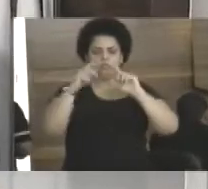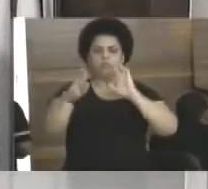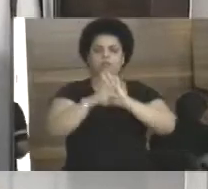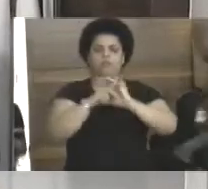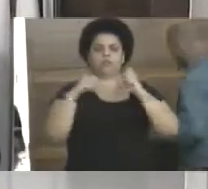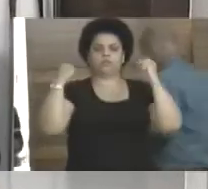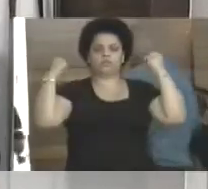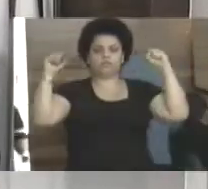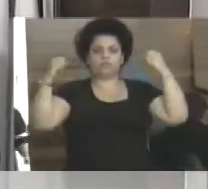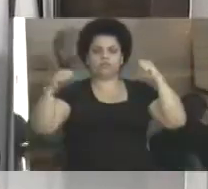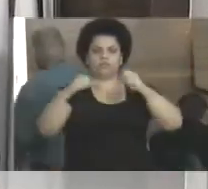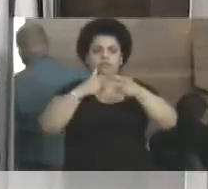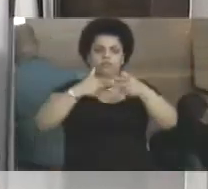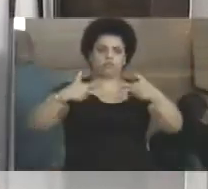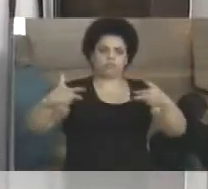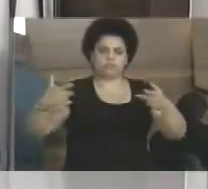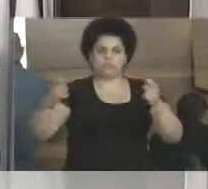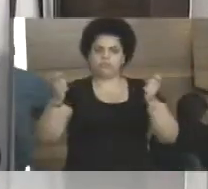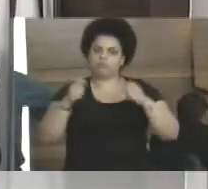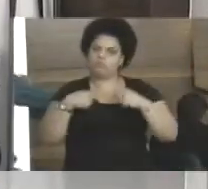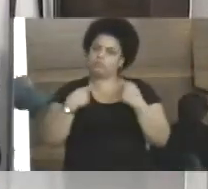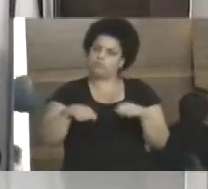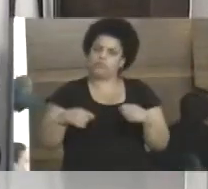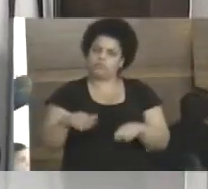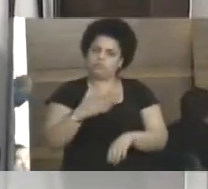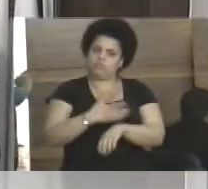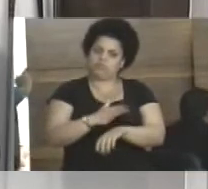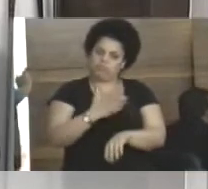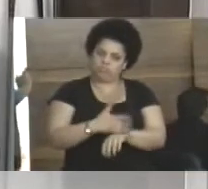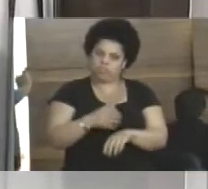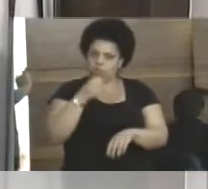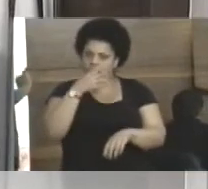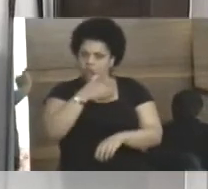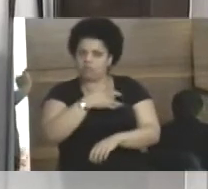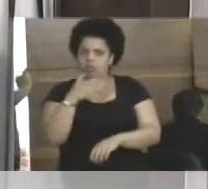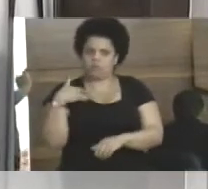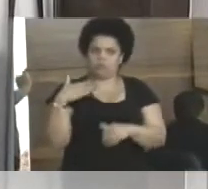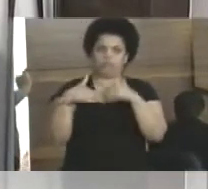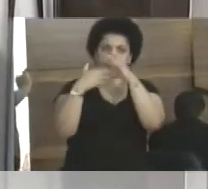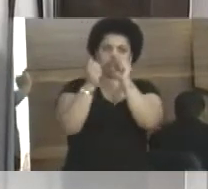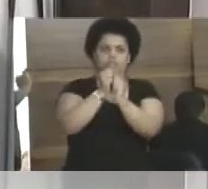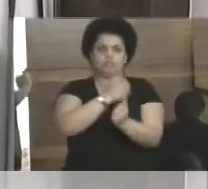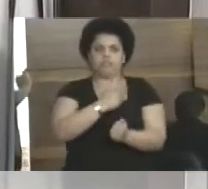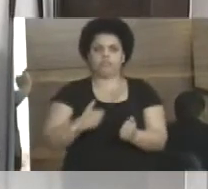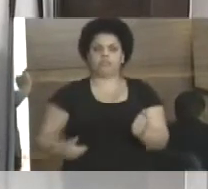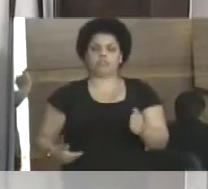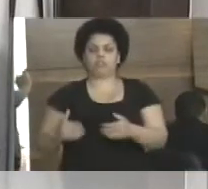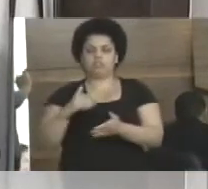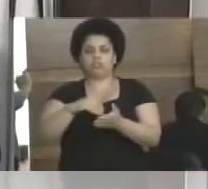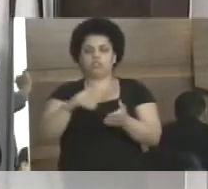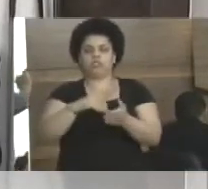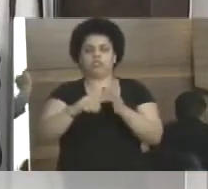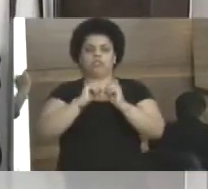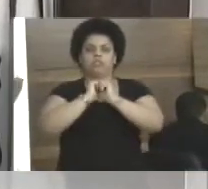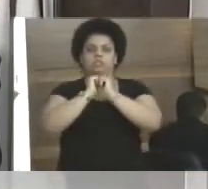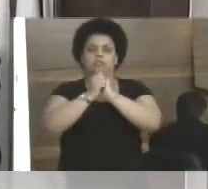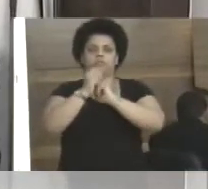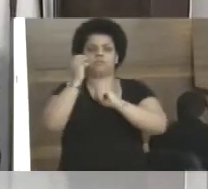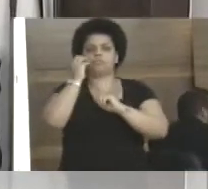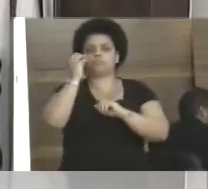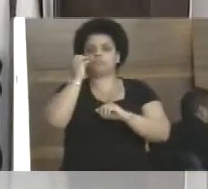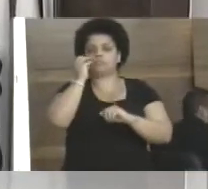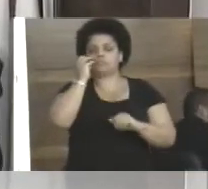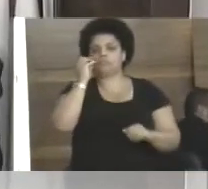ali necessitando dessa prática e pedir aí que o governo, junto com a Secretaria de Esporte, venha